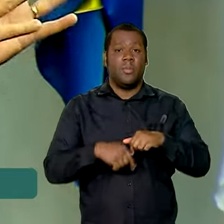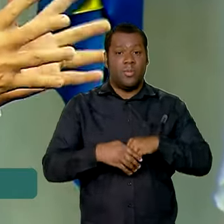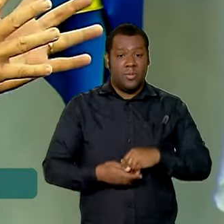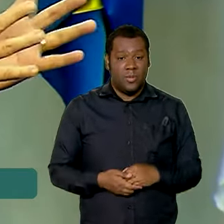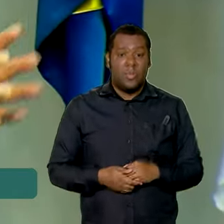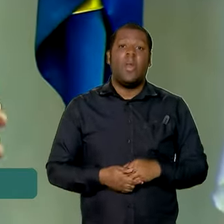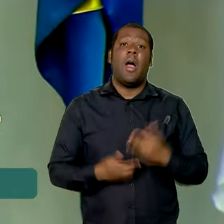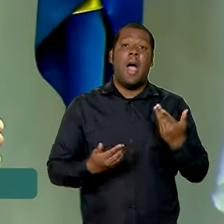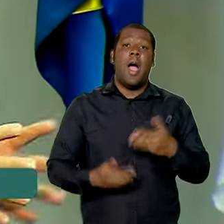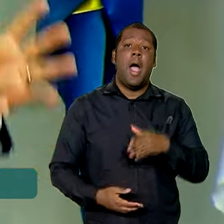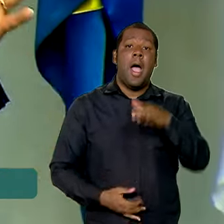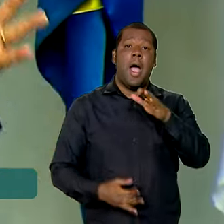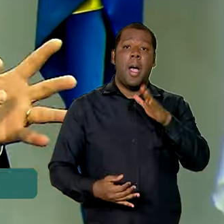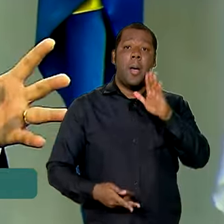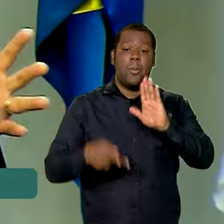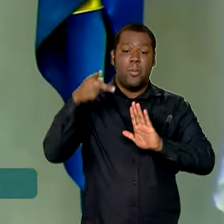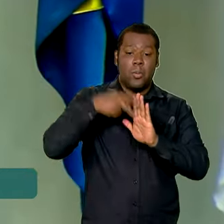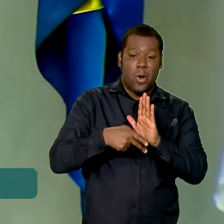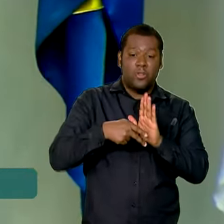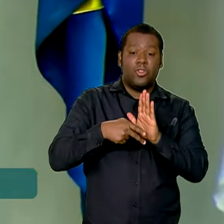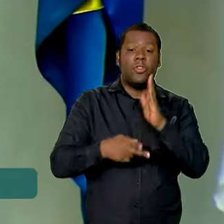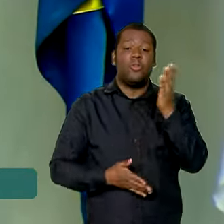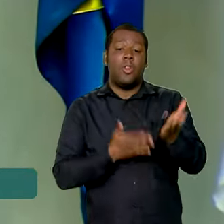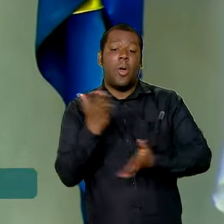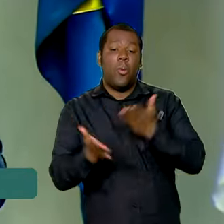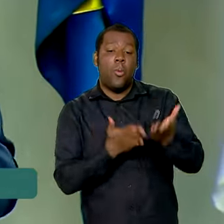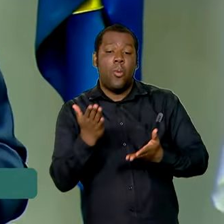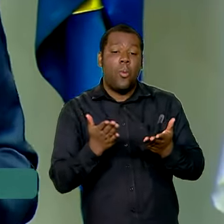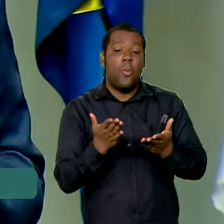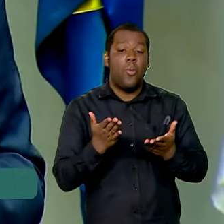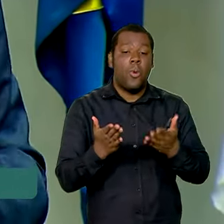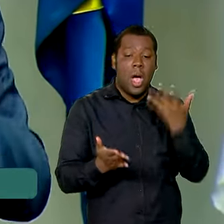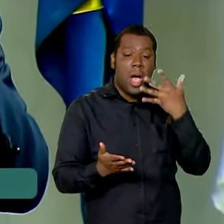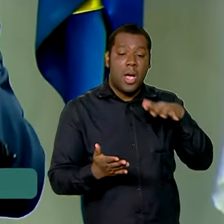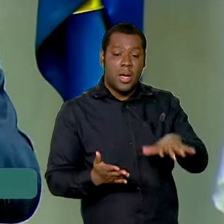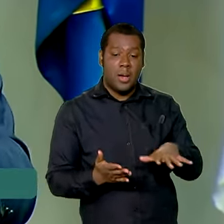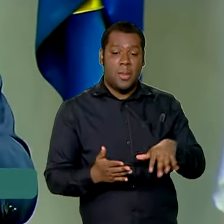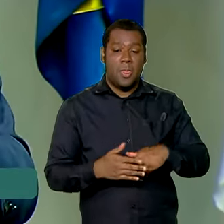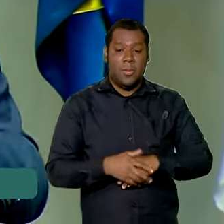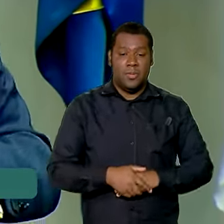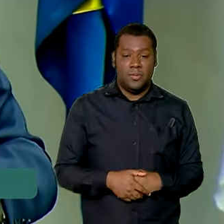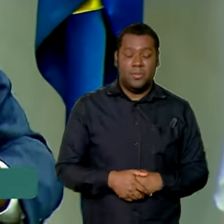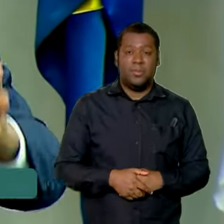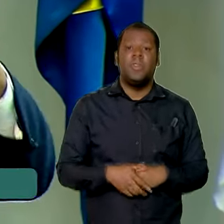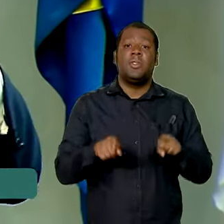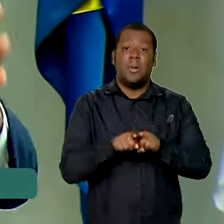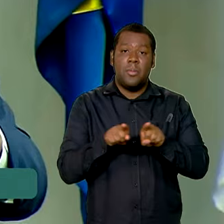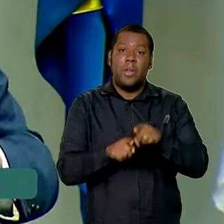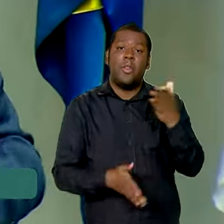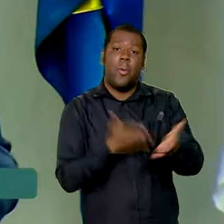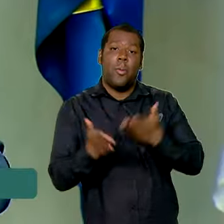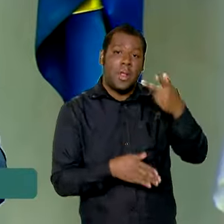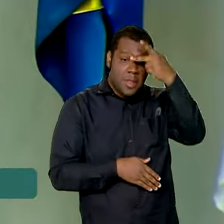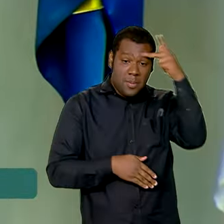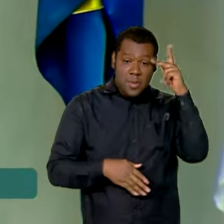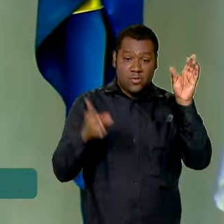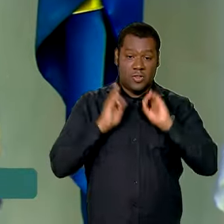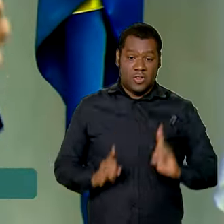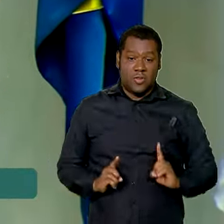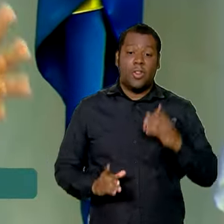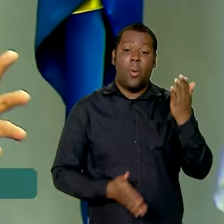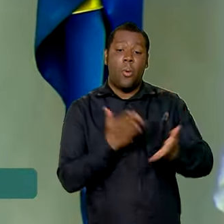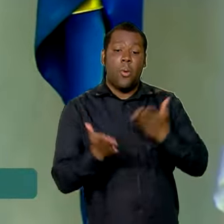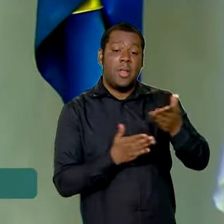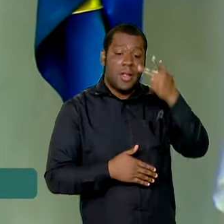cuidados com crianças, especializado em cuidados com pessoas com deficiência, cuidados com